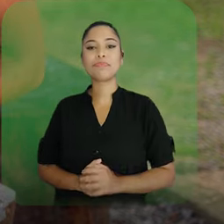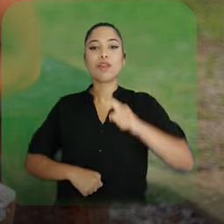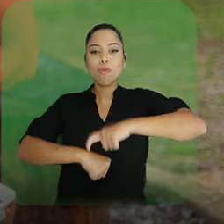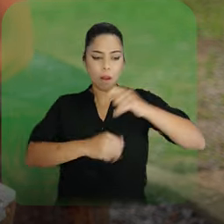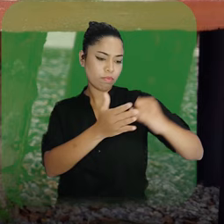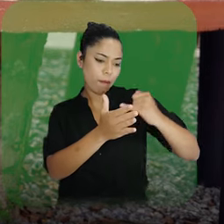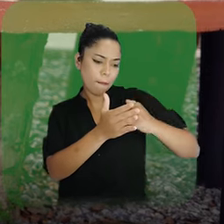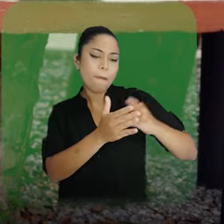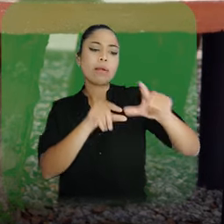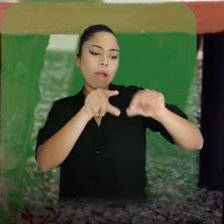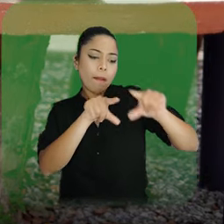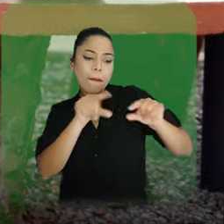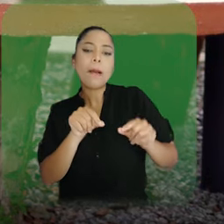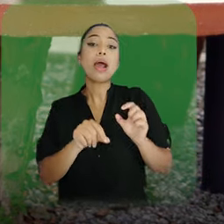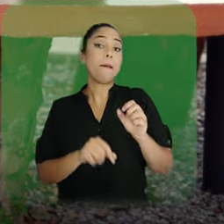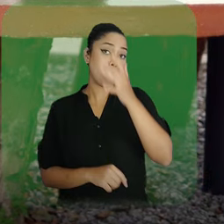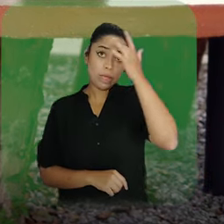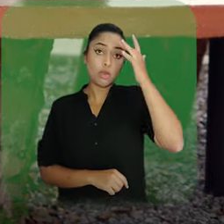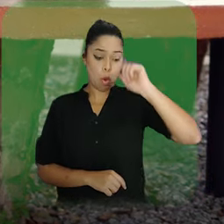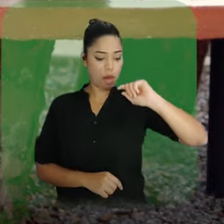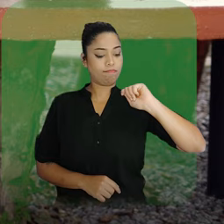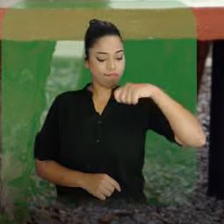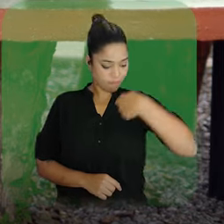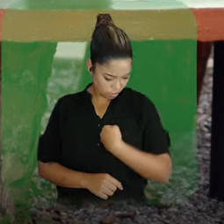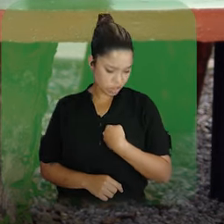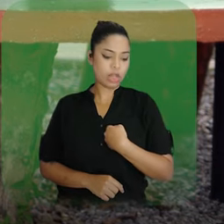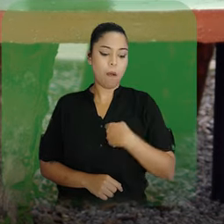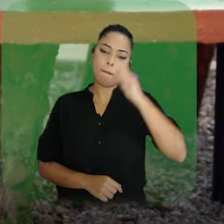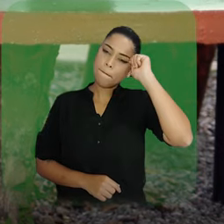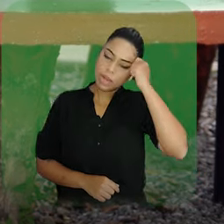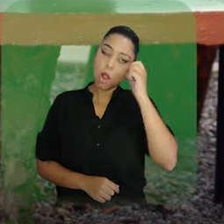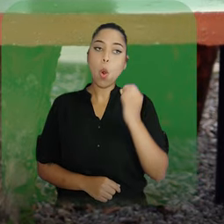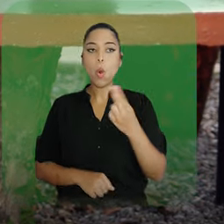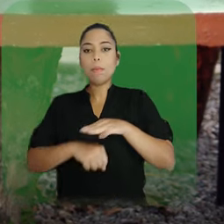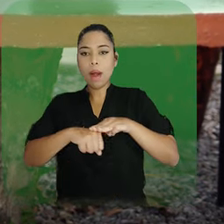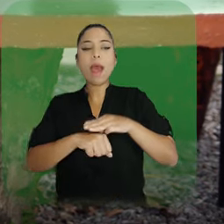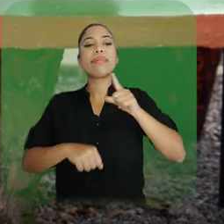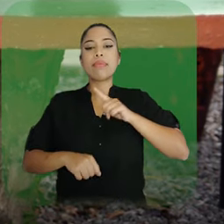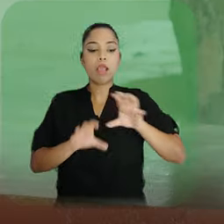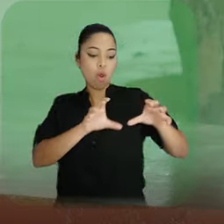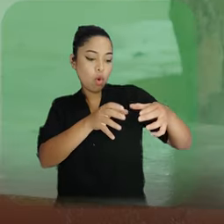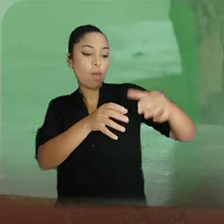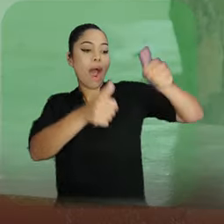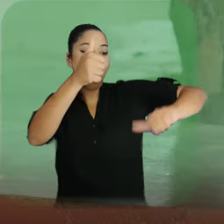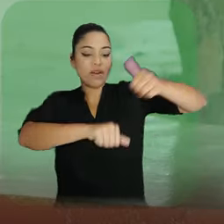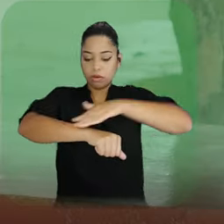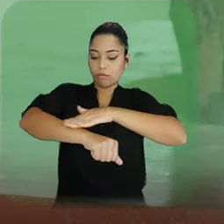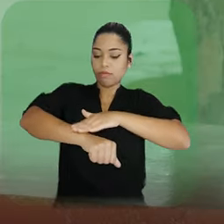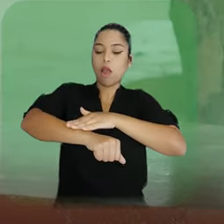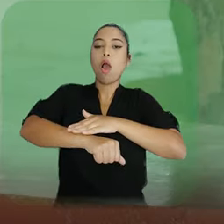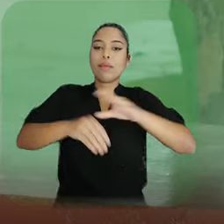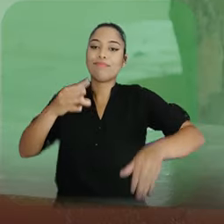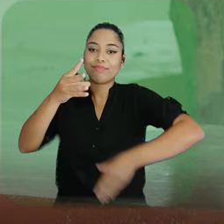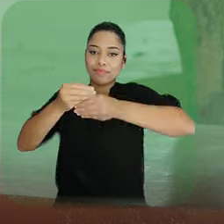não obrigatórios. No ato de inscrição desses processos seletivos, a pessoa que se declarar preta ou parda deverá passar por